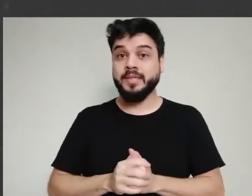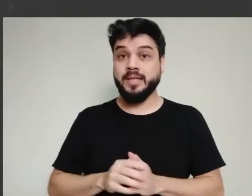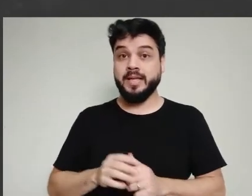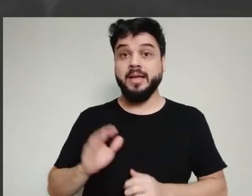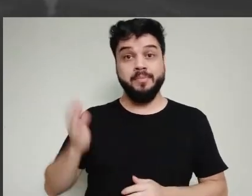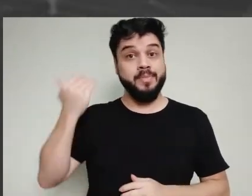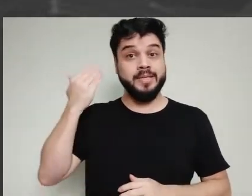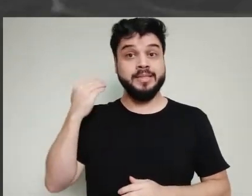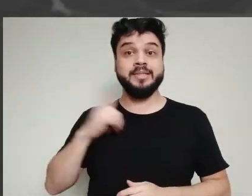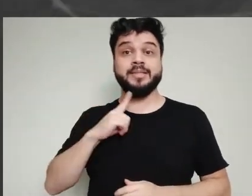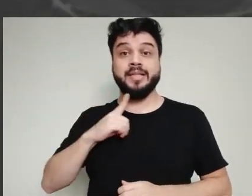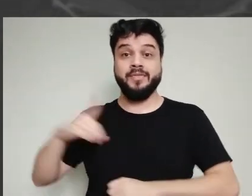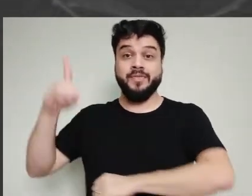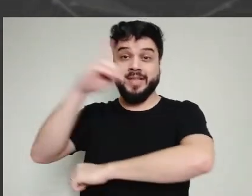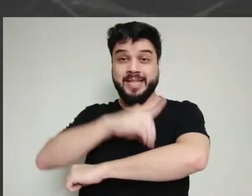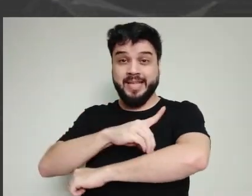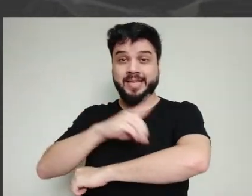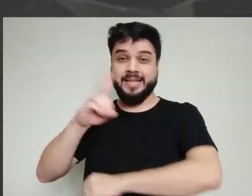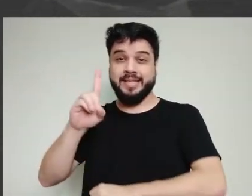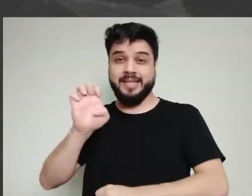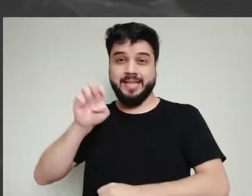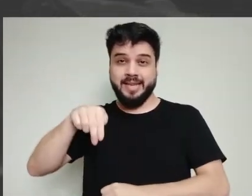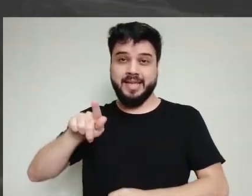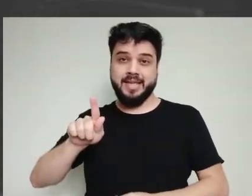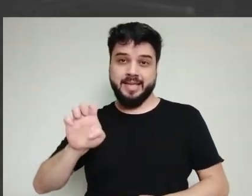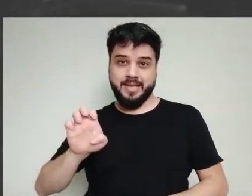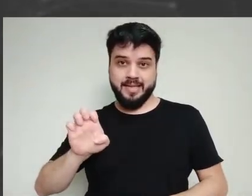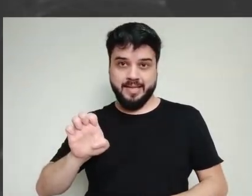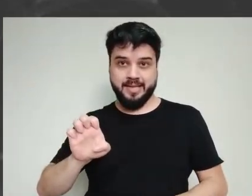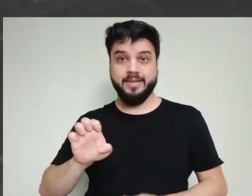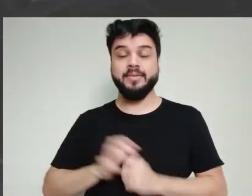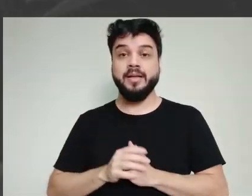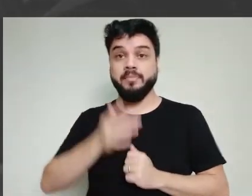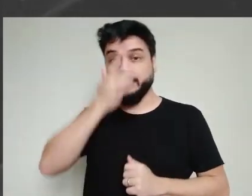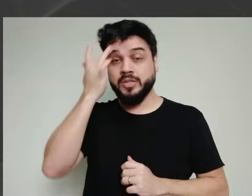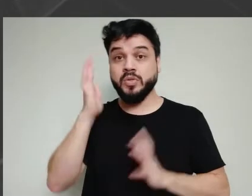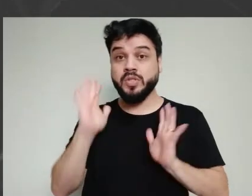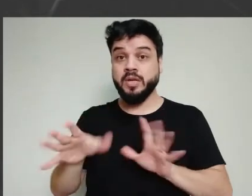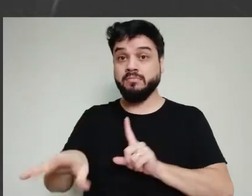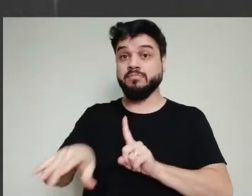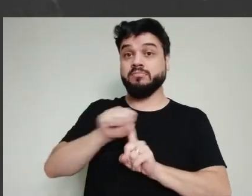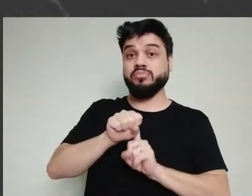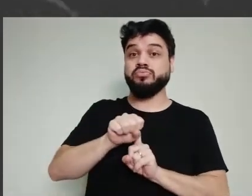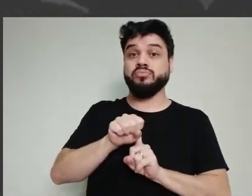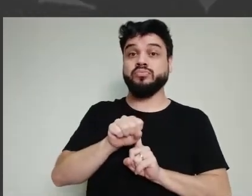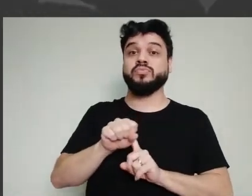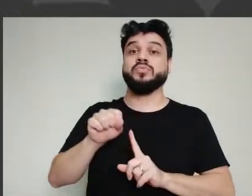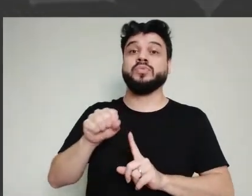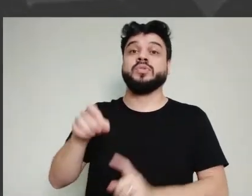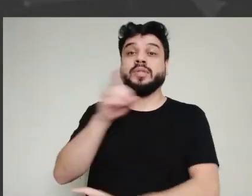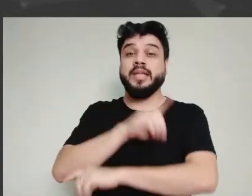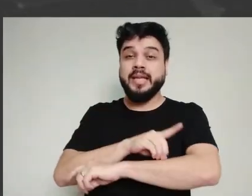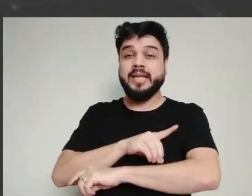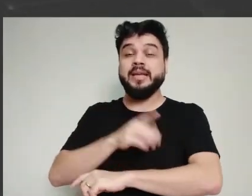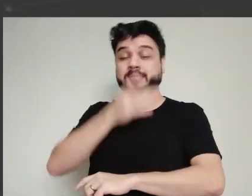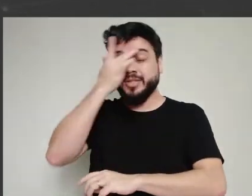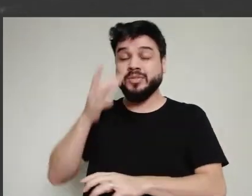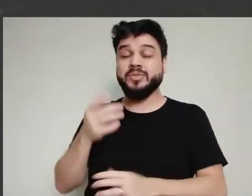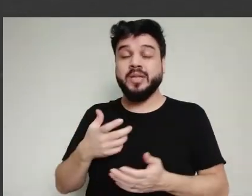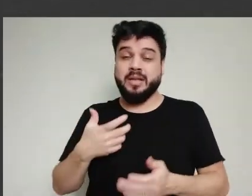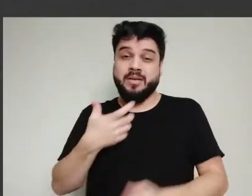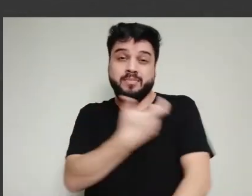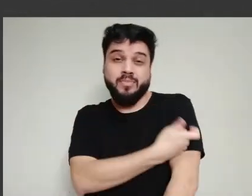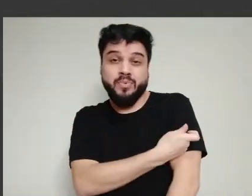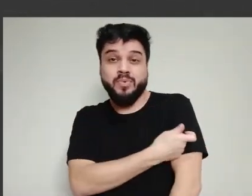problemas. A vacina da dengue foi dada para pessoas que se infectaram, tiveram vários problemas. Então, isso foi